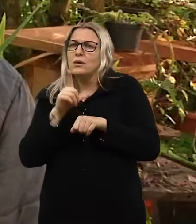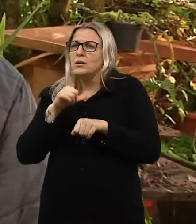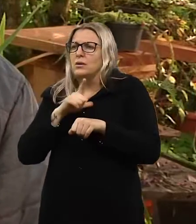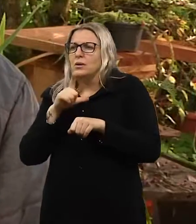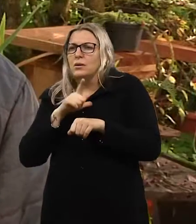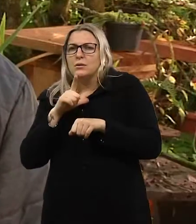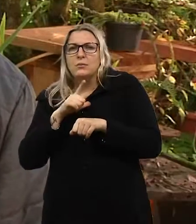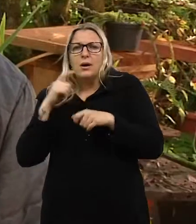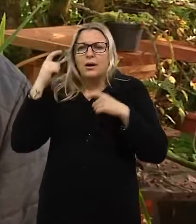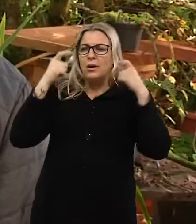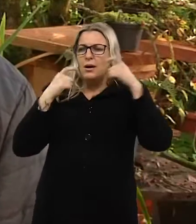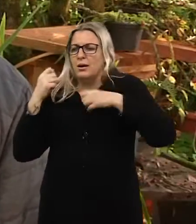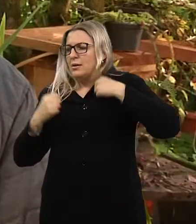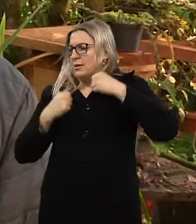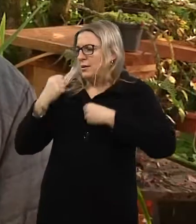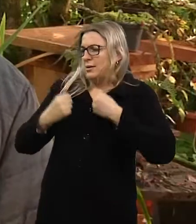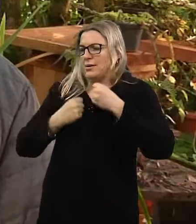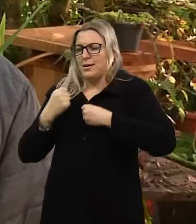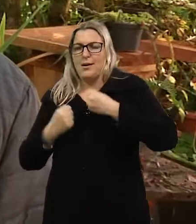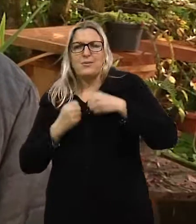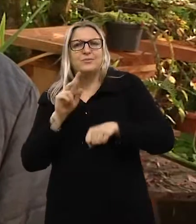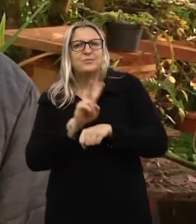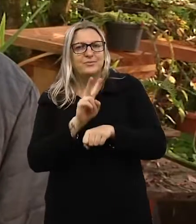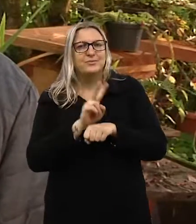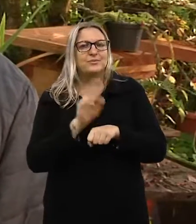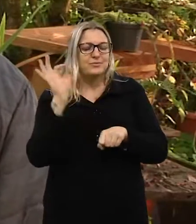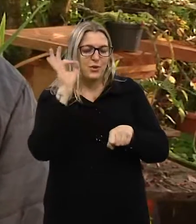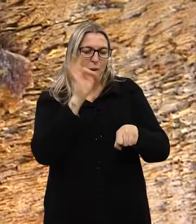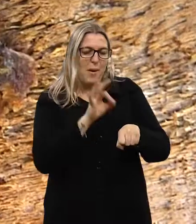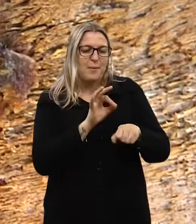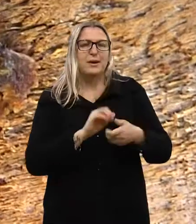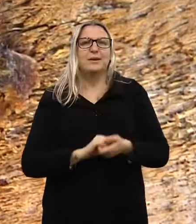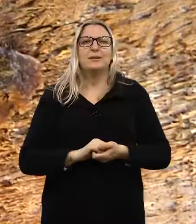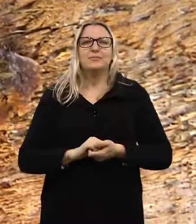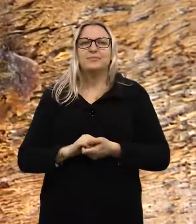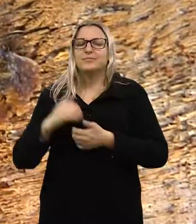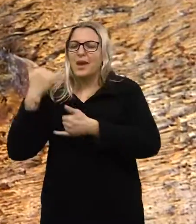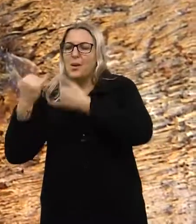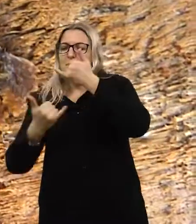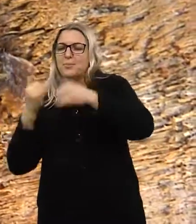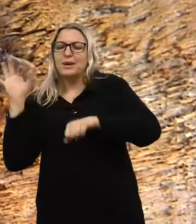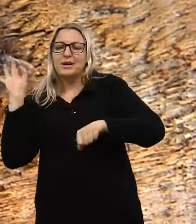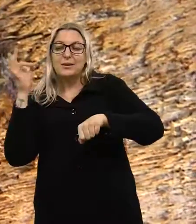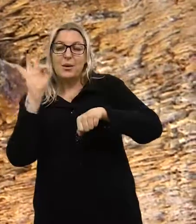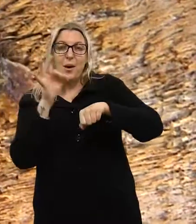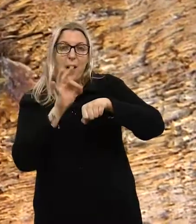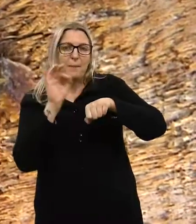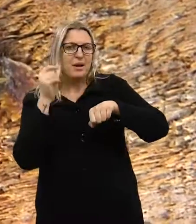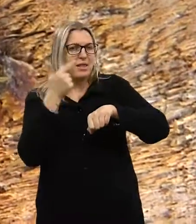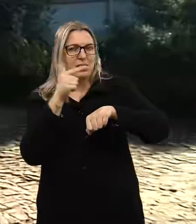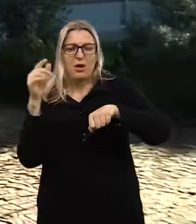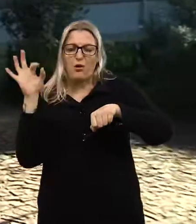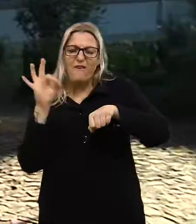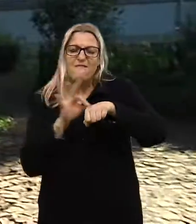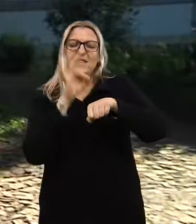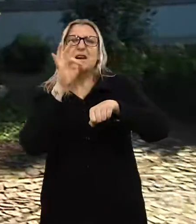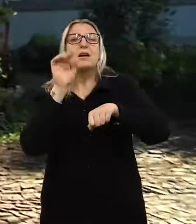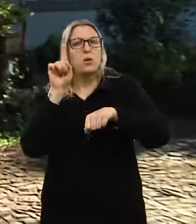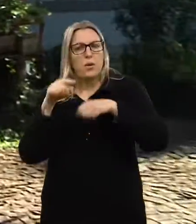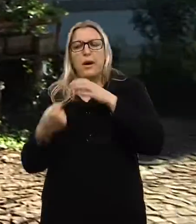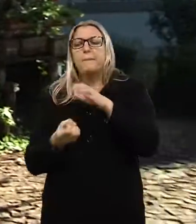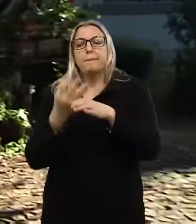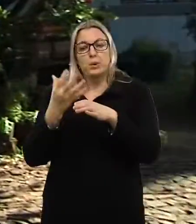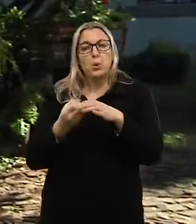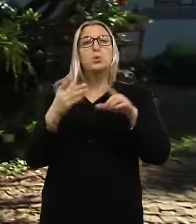eufórico, né? Com essas abelhas. O passatempo com as abelhas sem ferrão virou